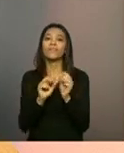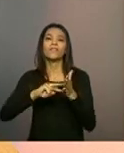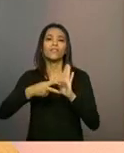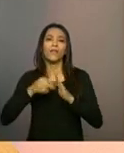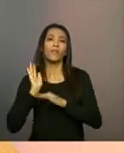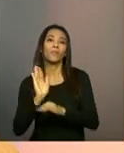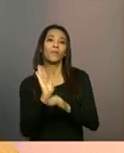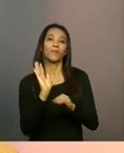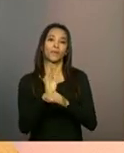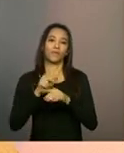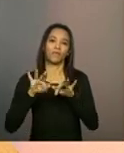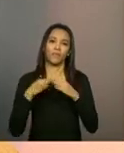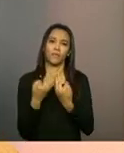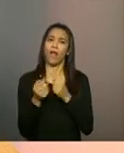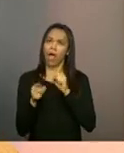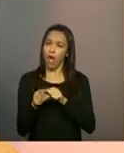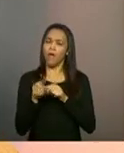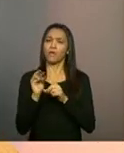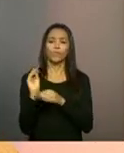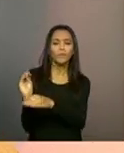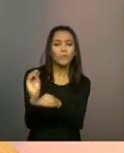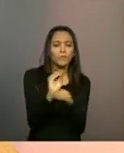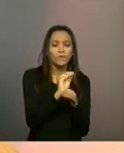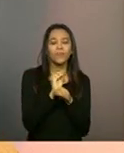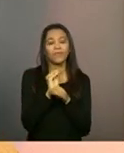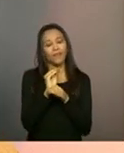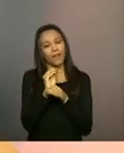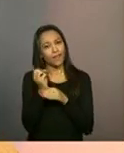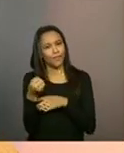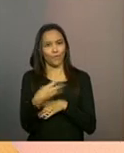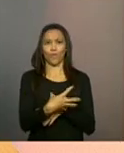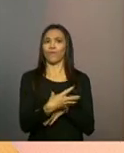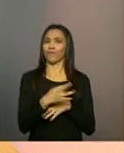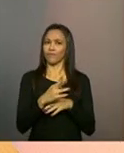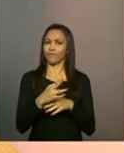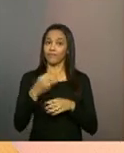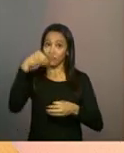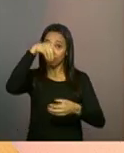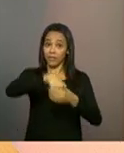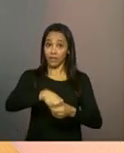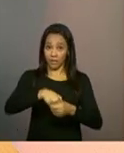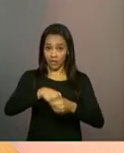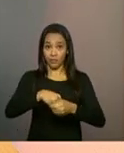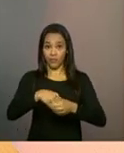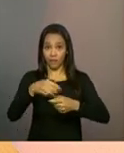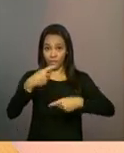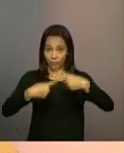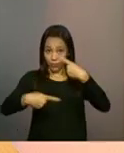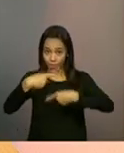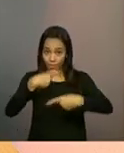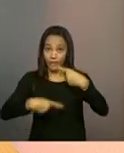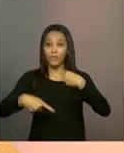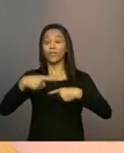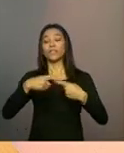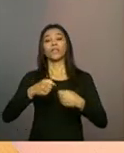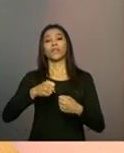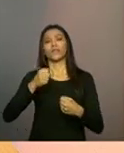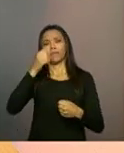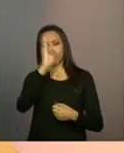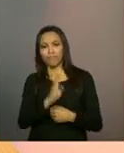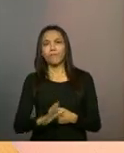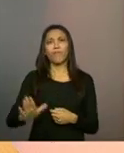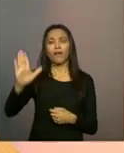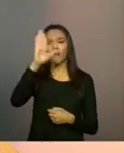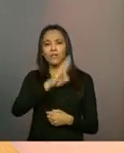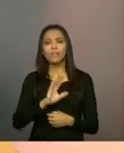da prevenção, né? E isso é algo novo na Política Nacional de Assistência Social, atuar de forma